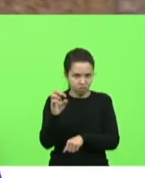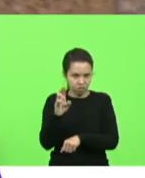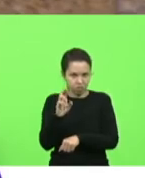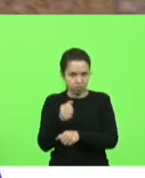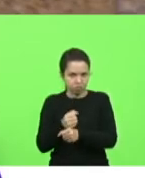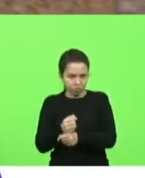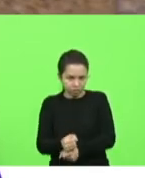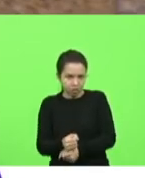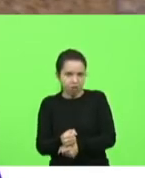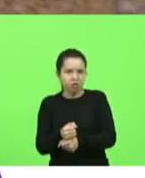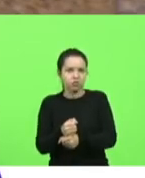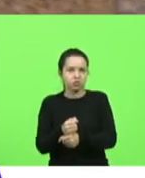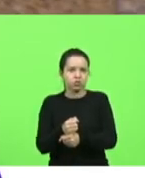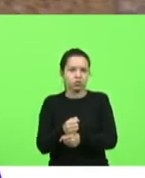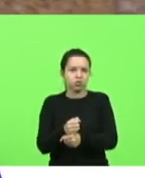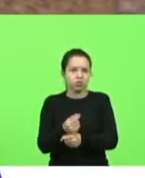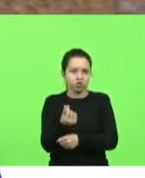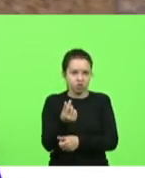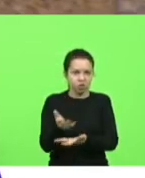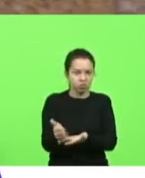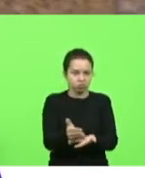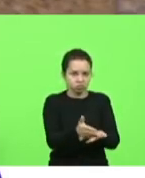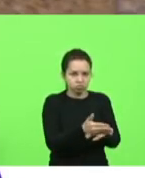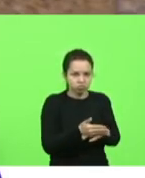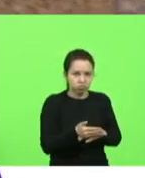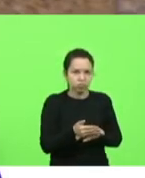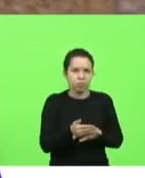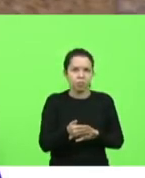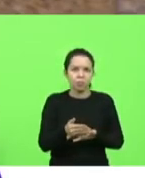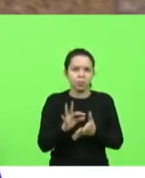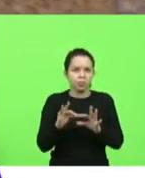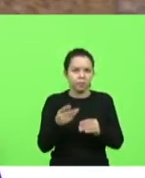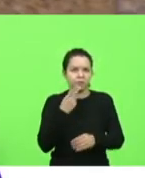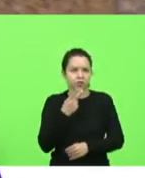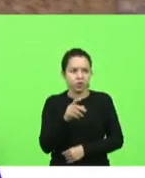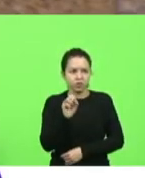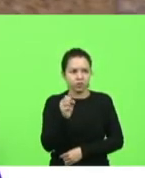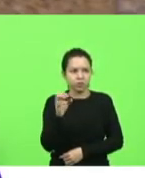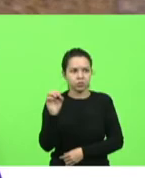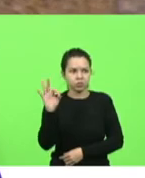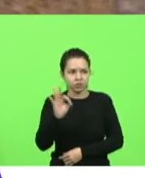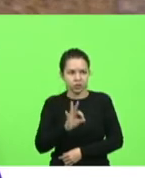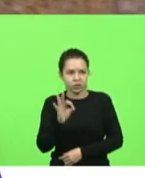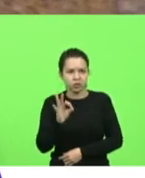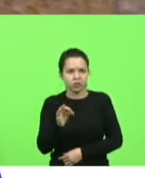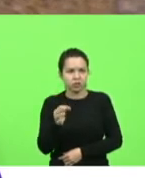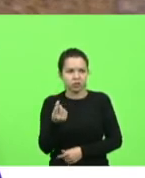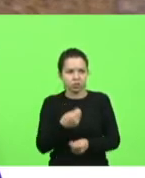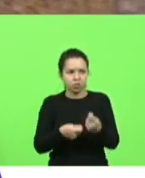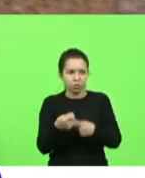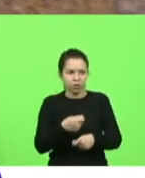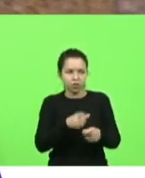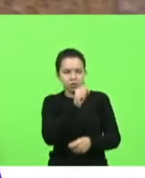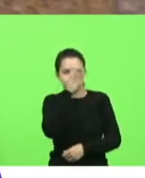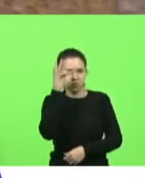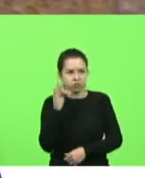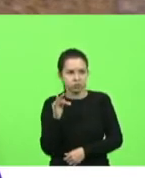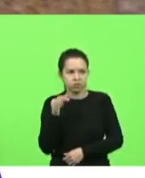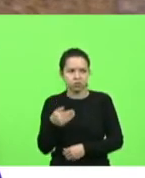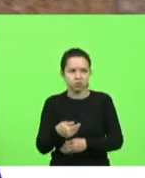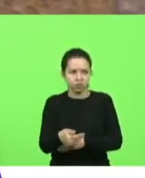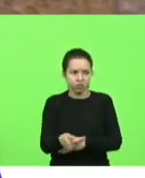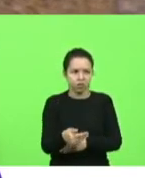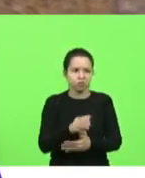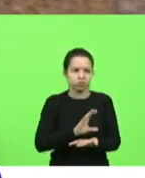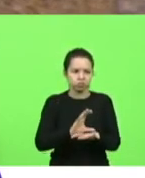esse dinheiro ali arrecadado ali através que todo mundo fala que 80% da economia de São Francisco do Sul está sendo canalizada pra aquela